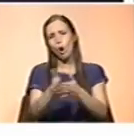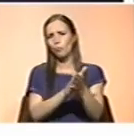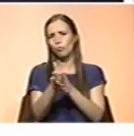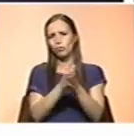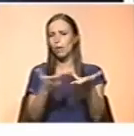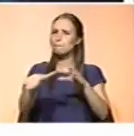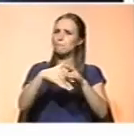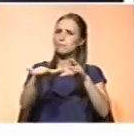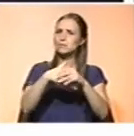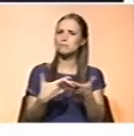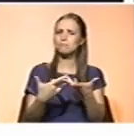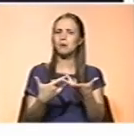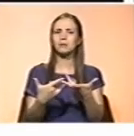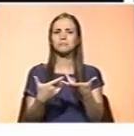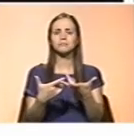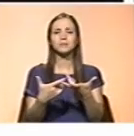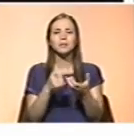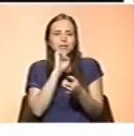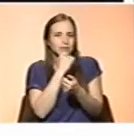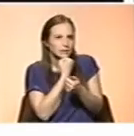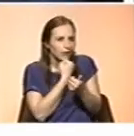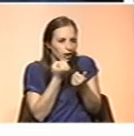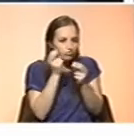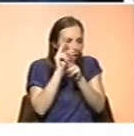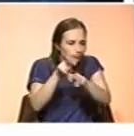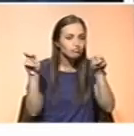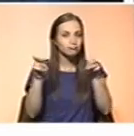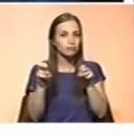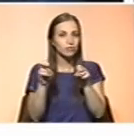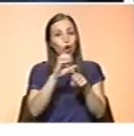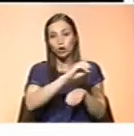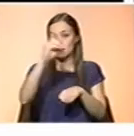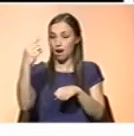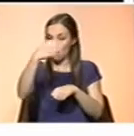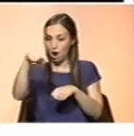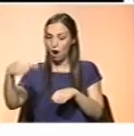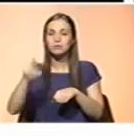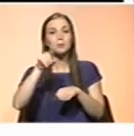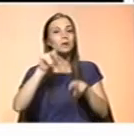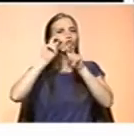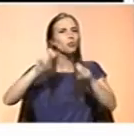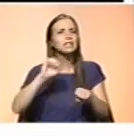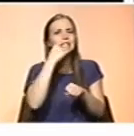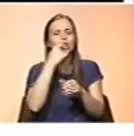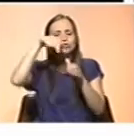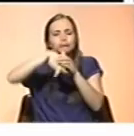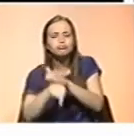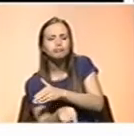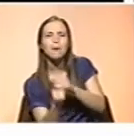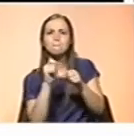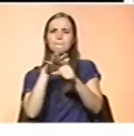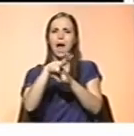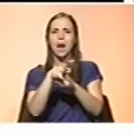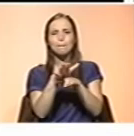para participar na resolução de grandes mistérios que assombram o Oceanário bem como descobrir os segredos do fundo do mar e dos seres que lá